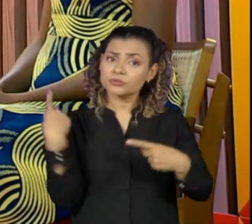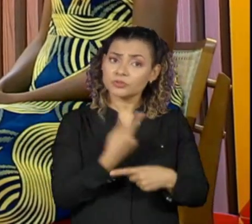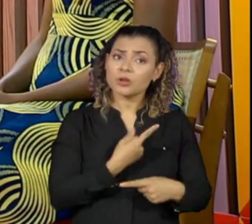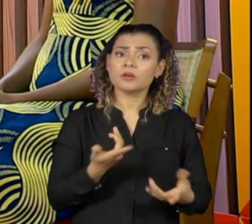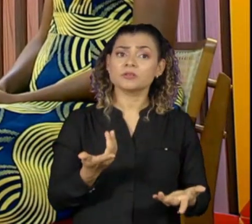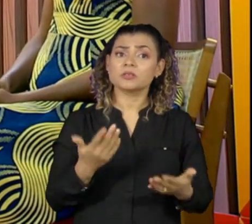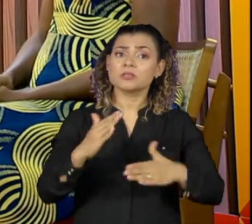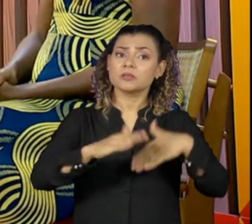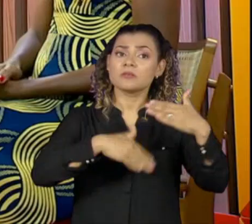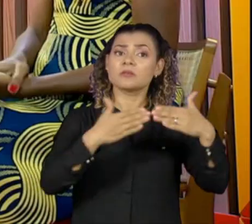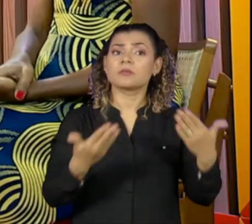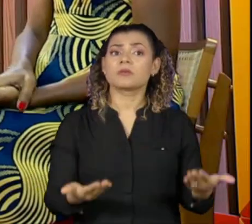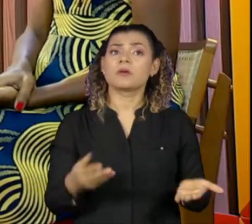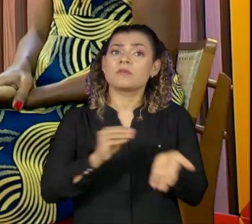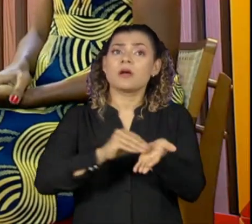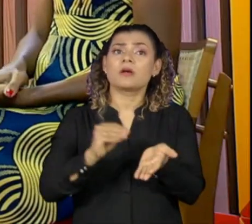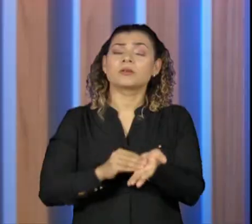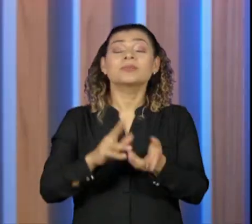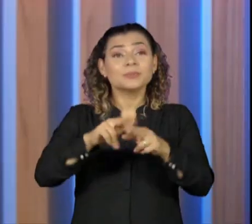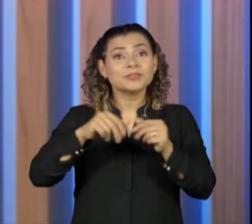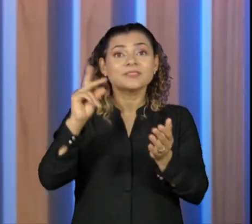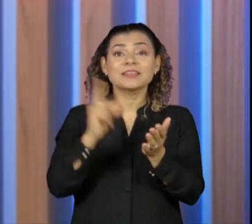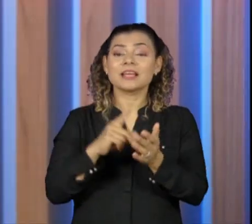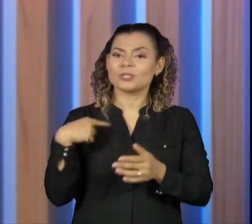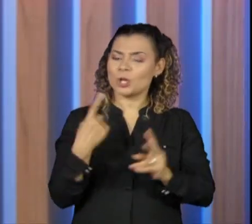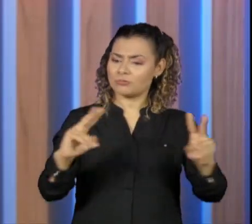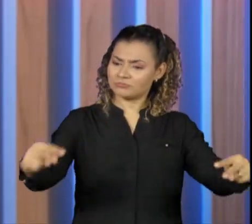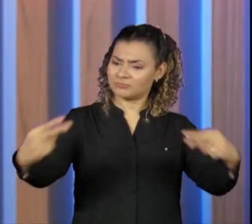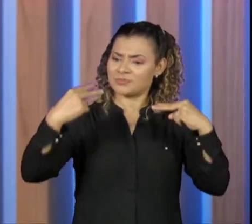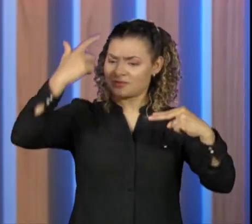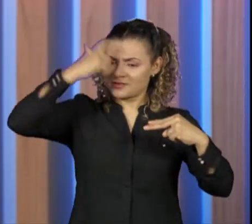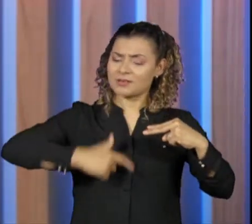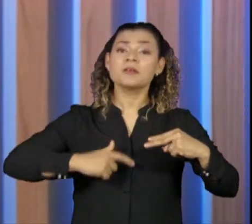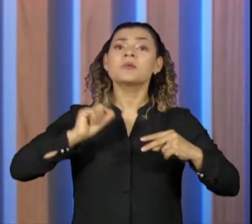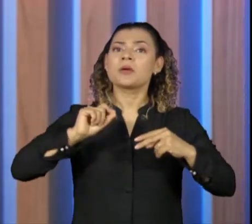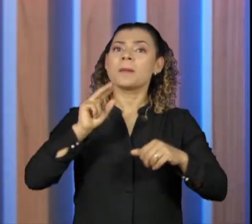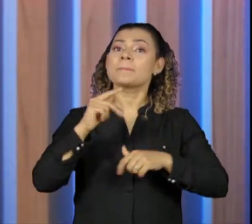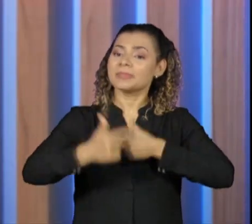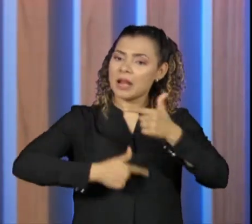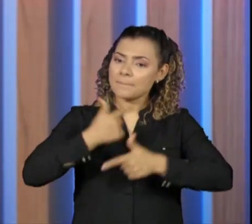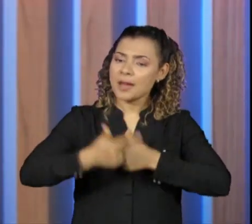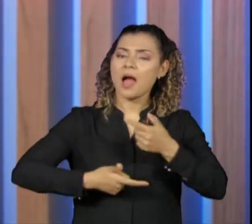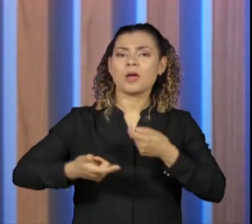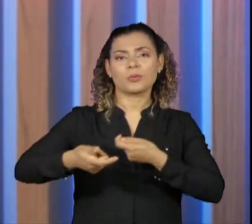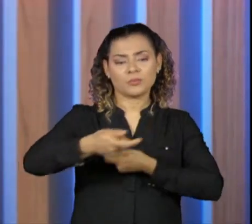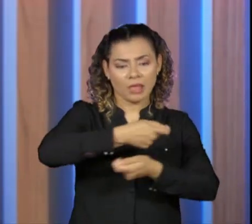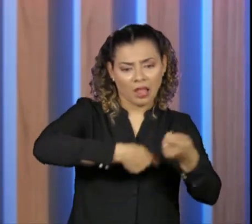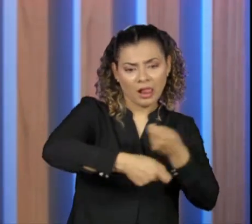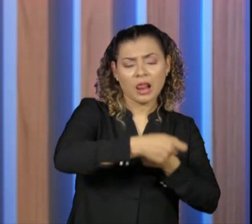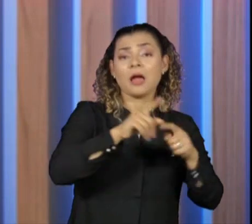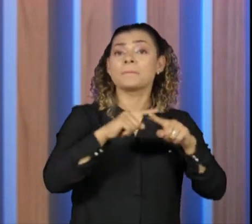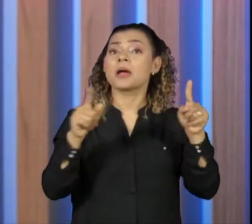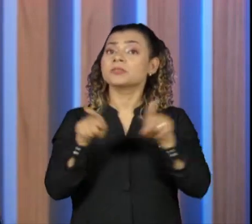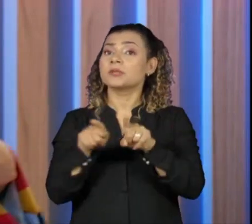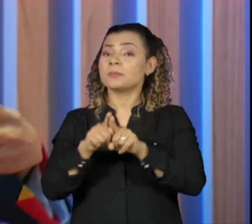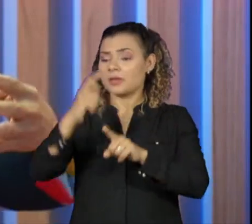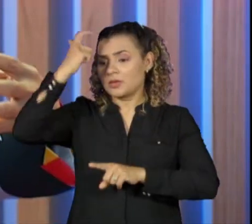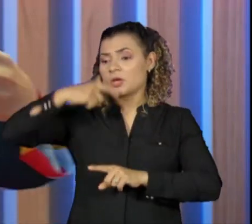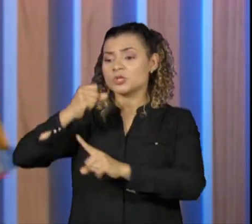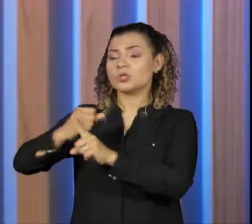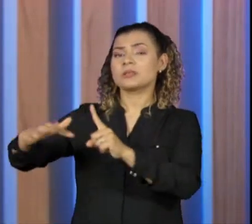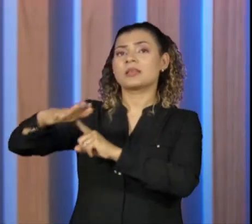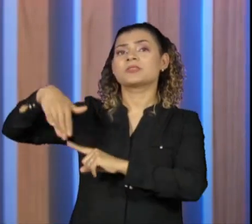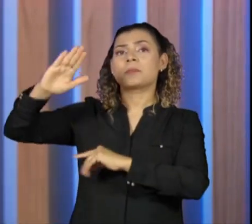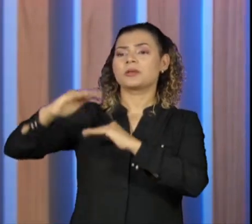desenvolvedor. Então, nos enxergar como ferramenta, não só de produção de capital, mas também de uma produção de uma sociedade